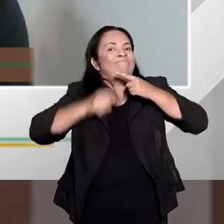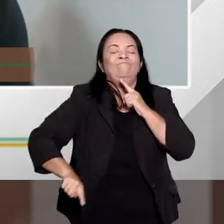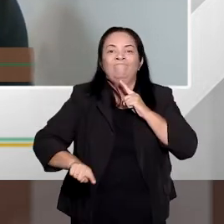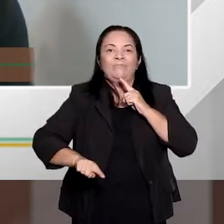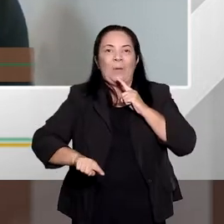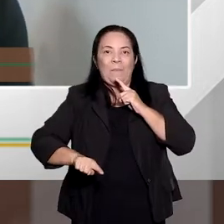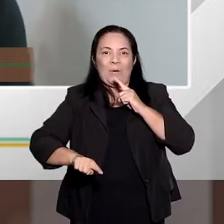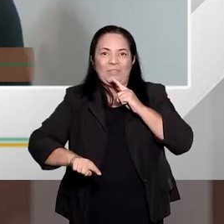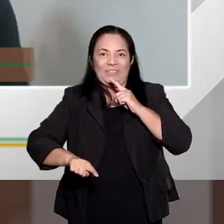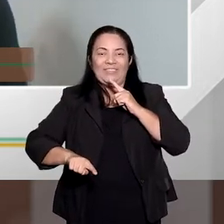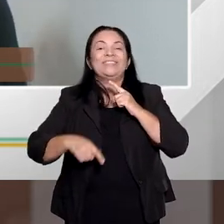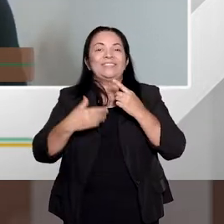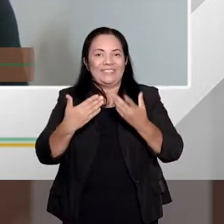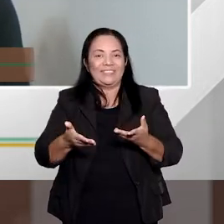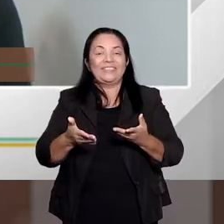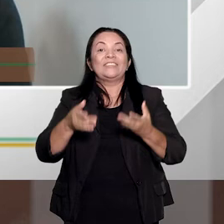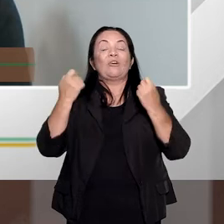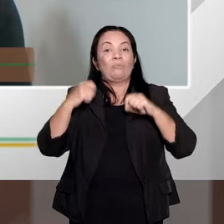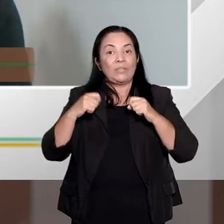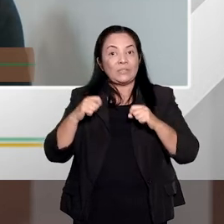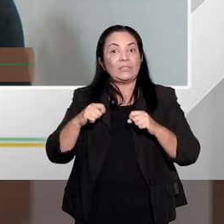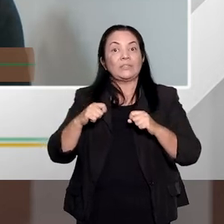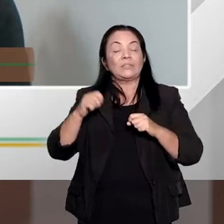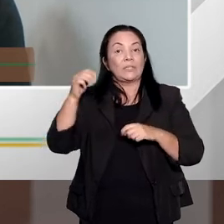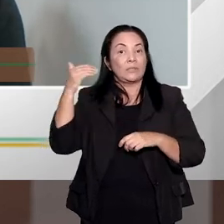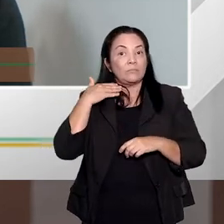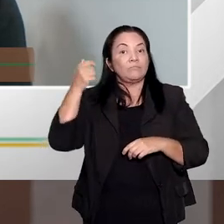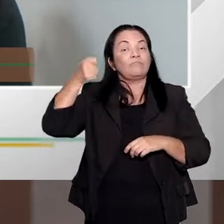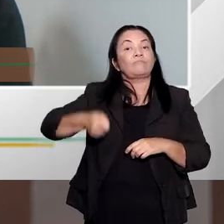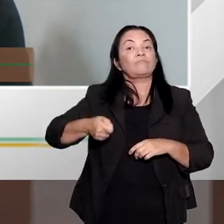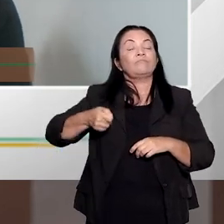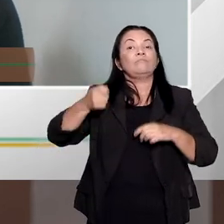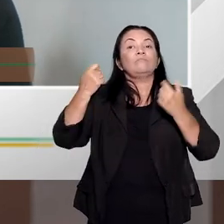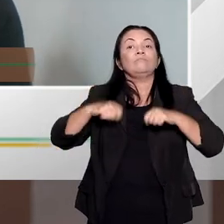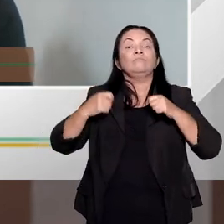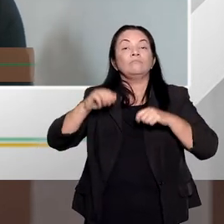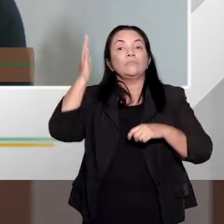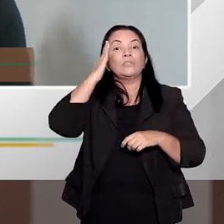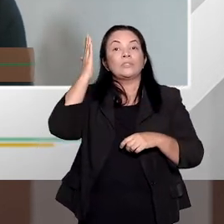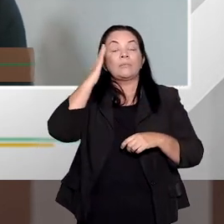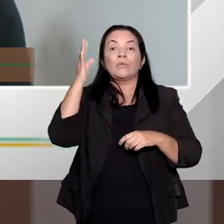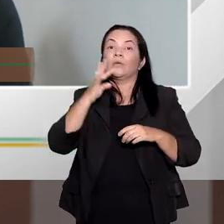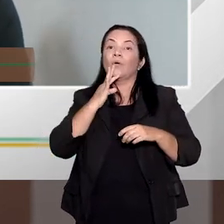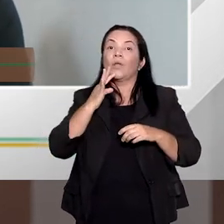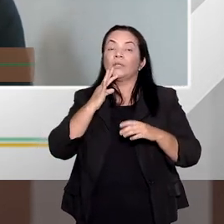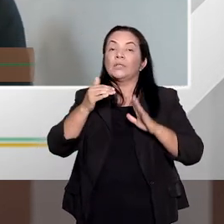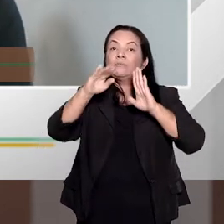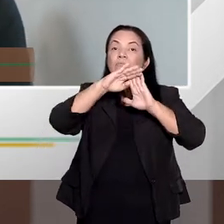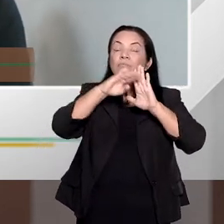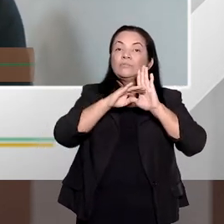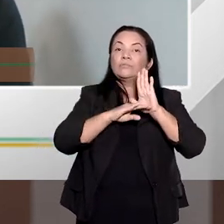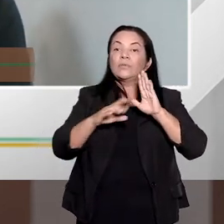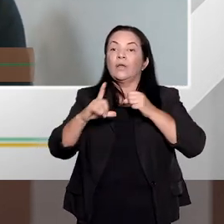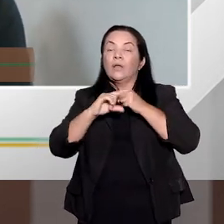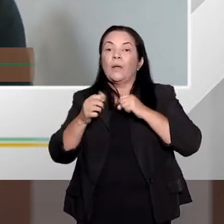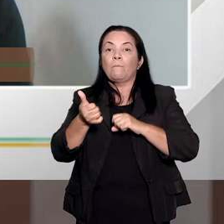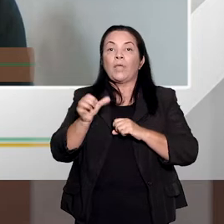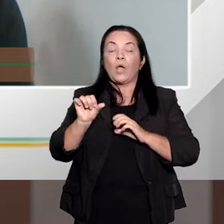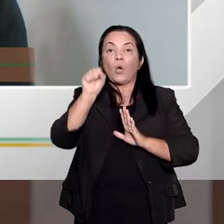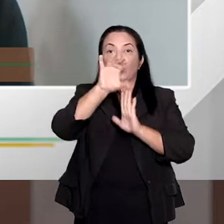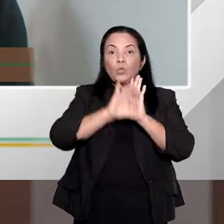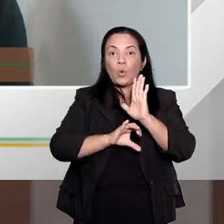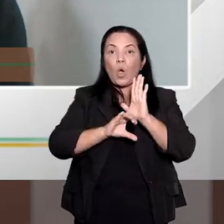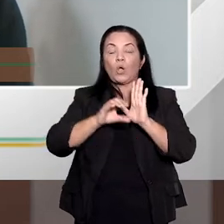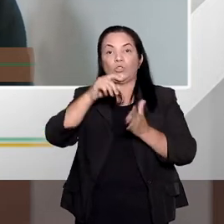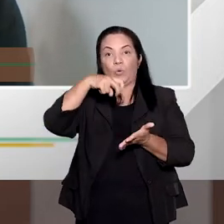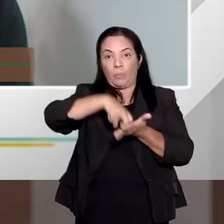da individualização da pena. Então, para ele chegar na pena definitiva, há o critério trifásico, que é estipulado lá no artigo 68 do Código Penal.